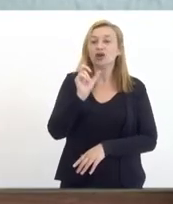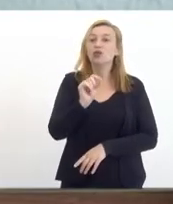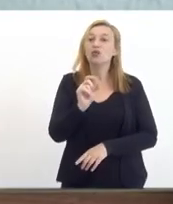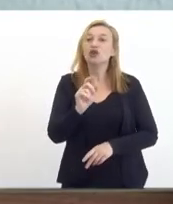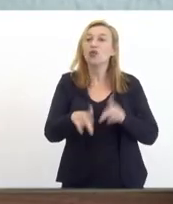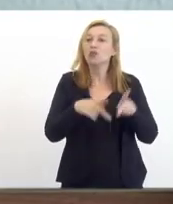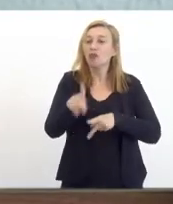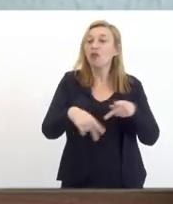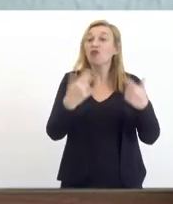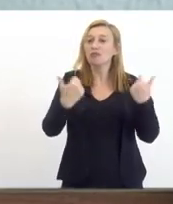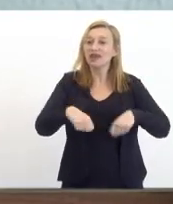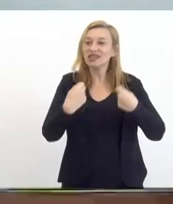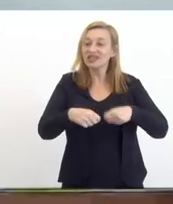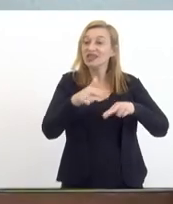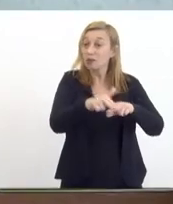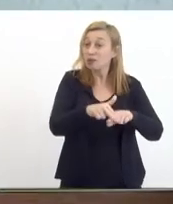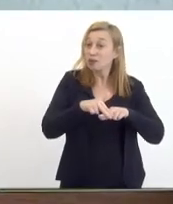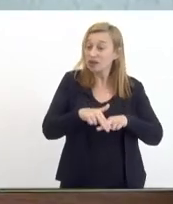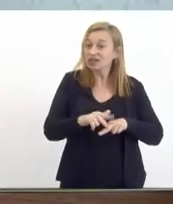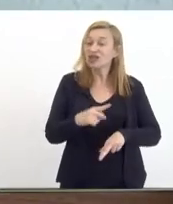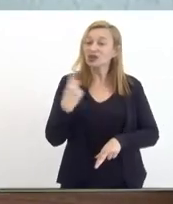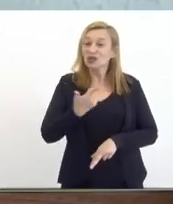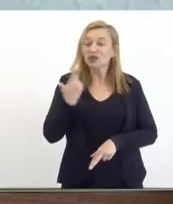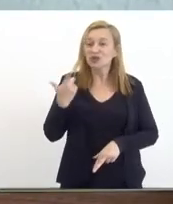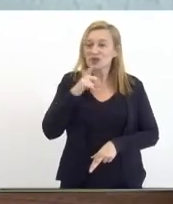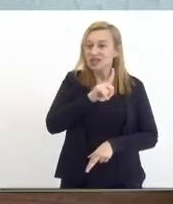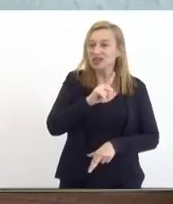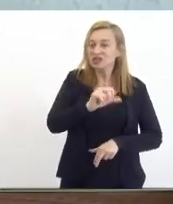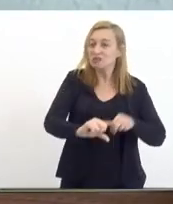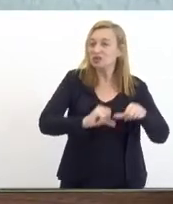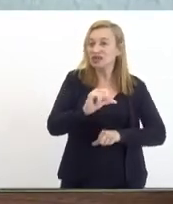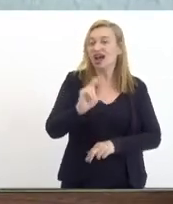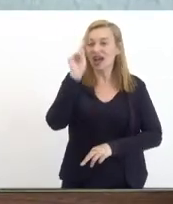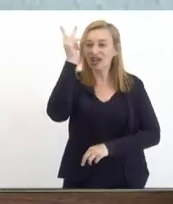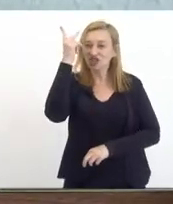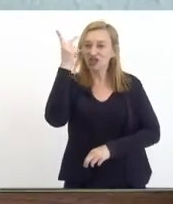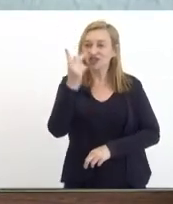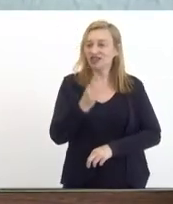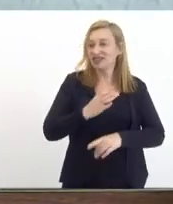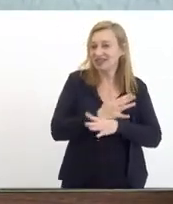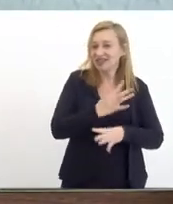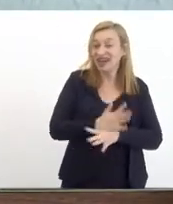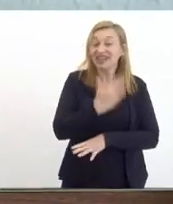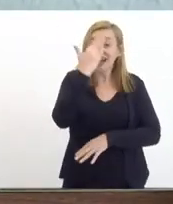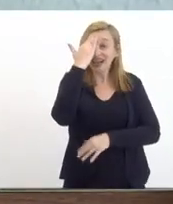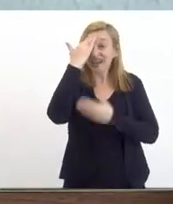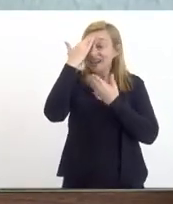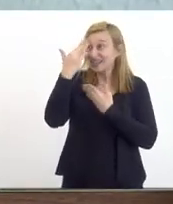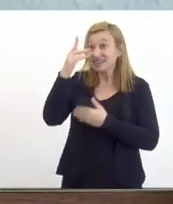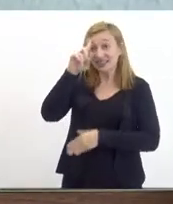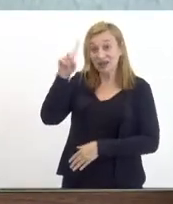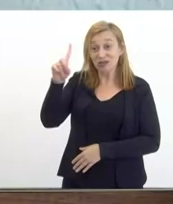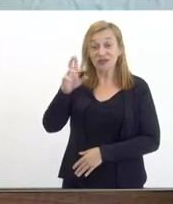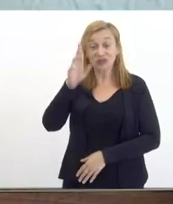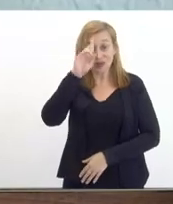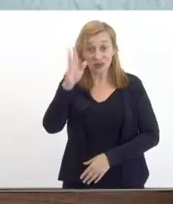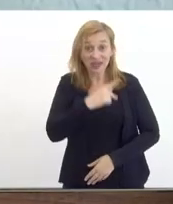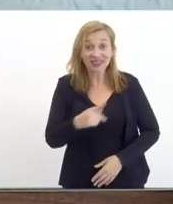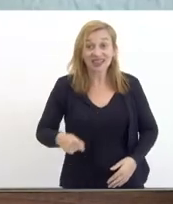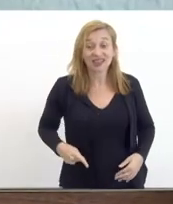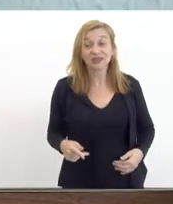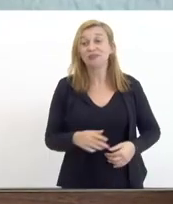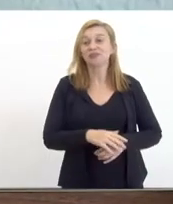precisa e por isso a gente consegue mudar a história dessa cidade graças a Deus presidente que